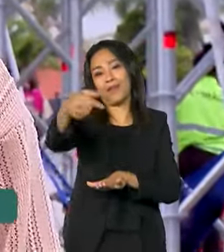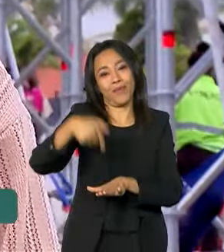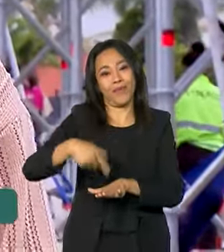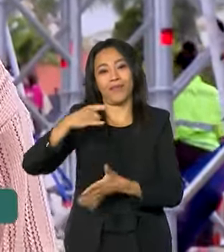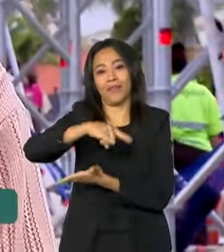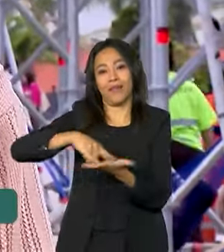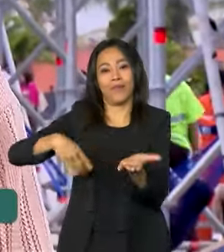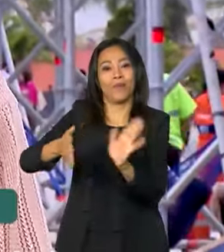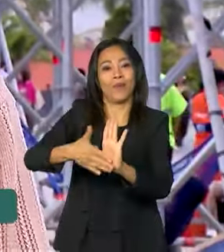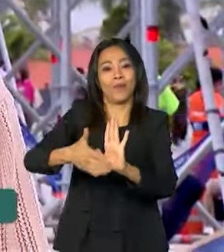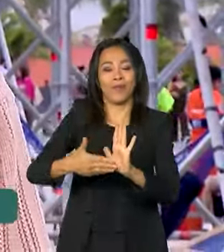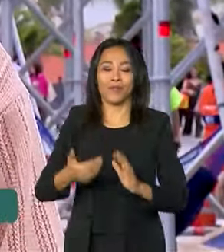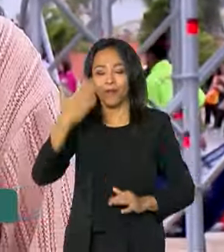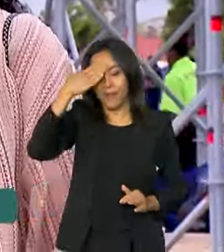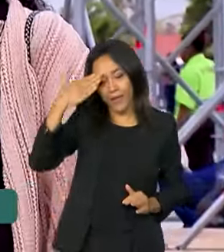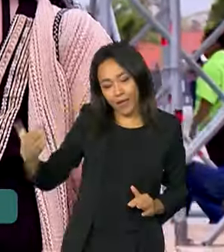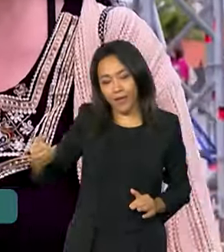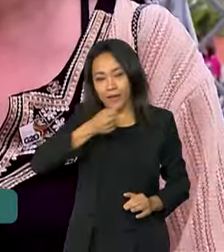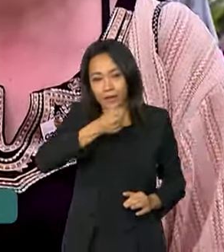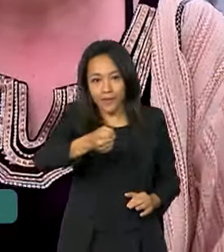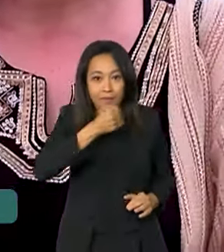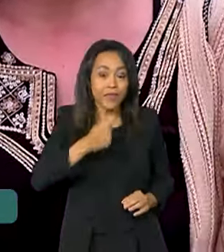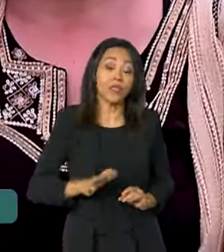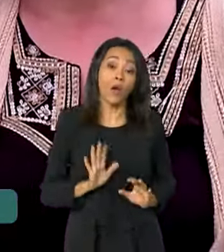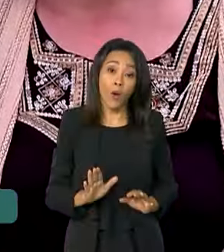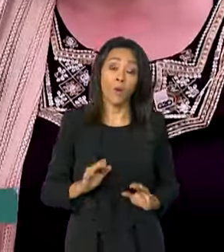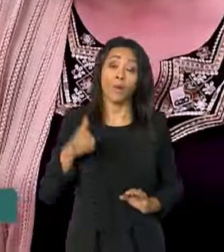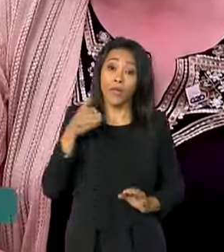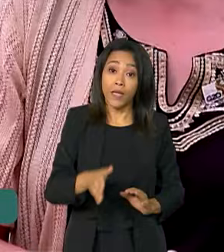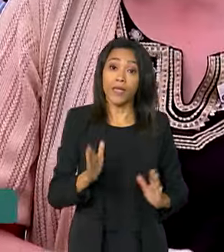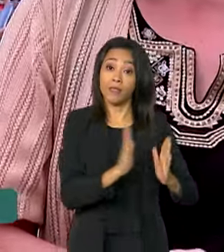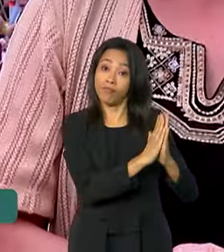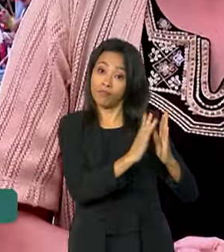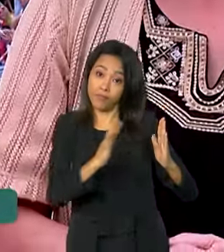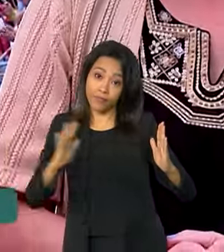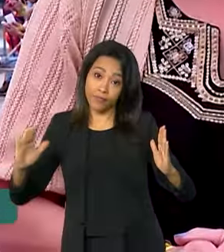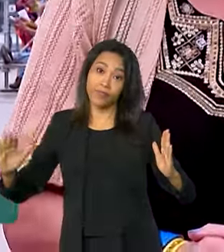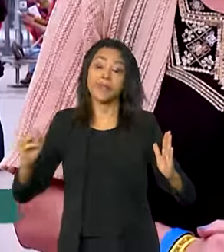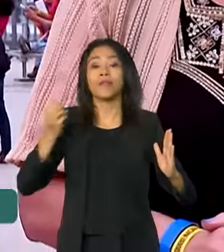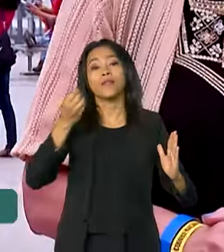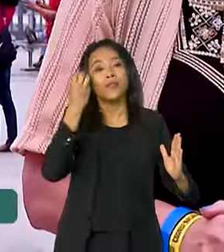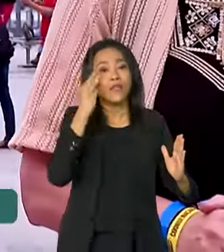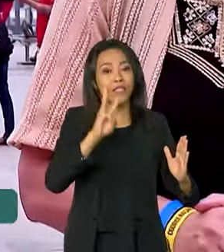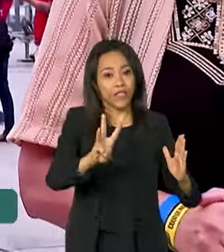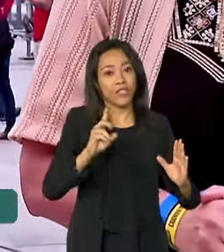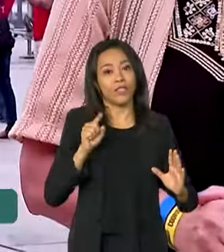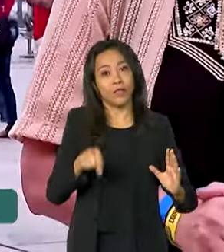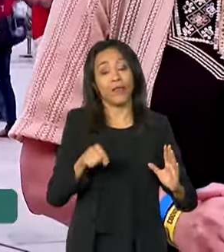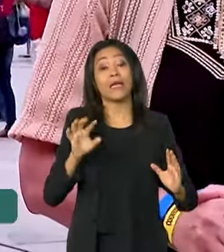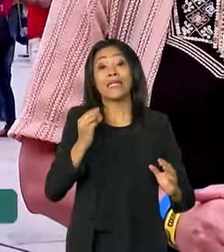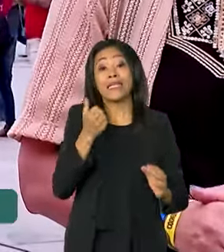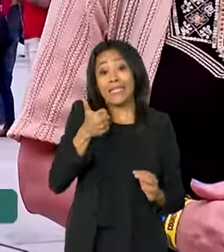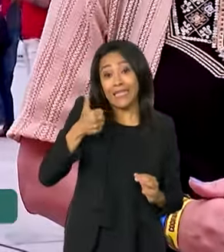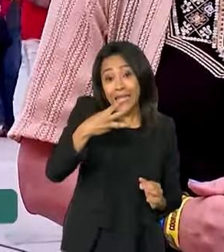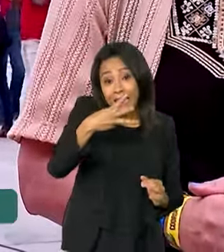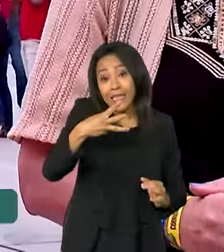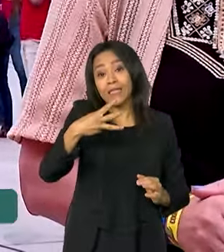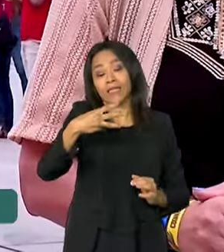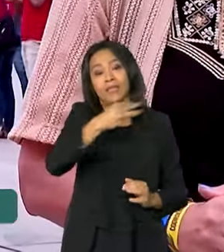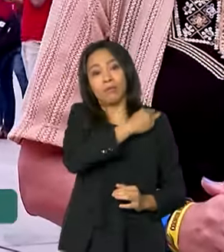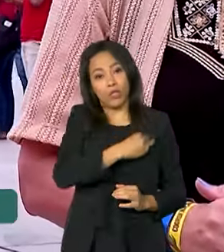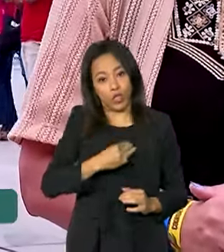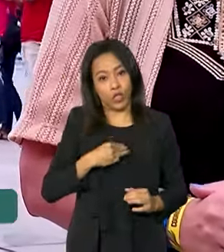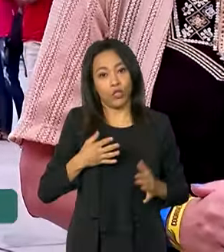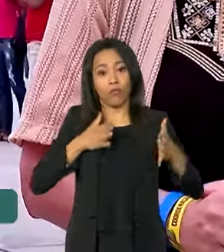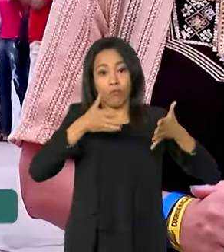participação aqui no canal GOV. Bom, durante o G20 Social, pelo menos 13 ministros de Estado vão participar das discussões.